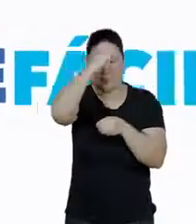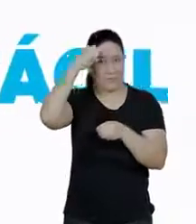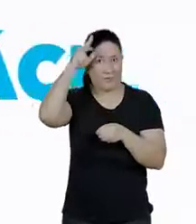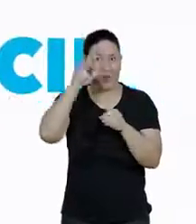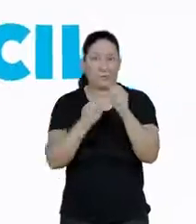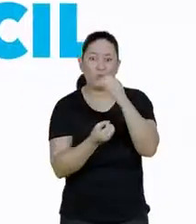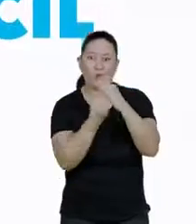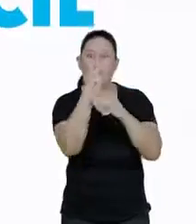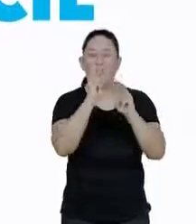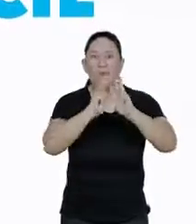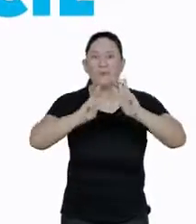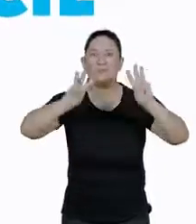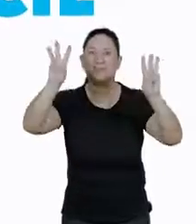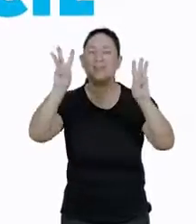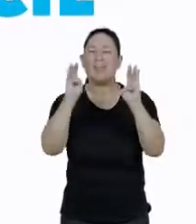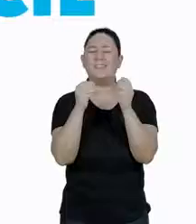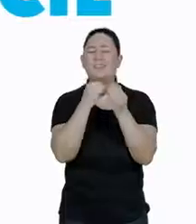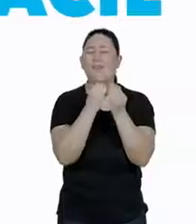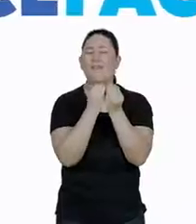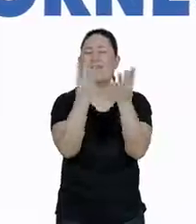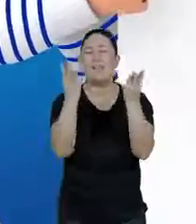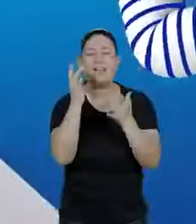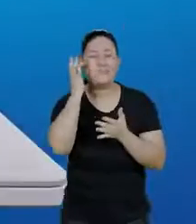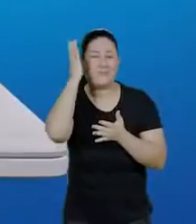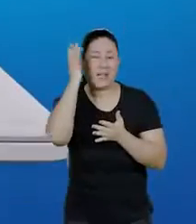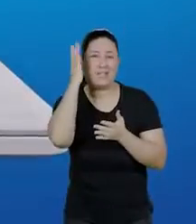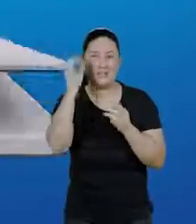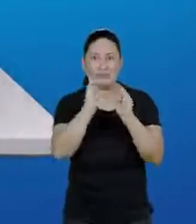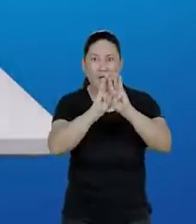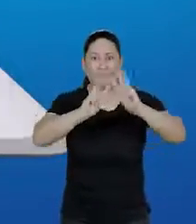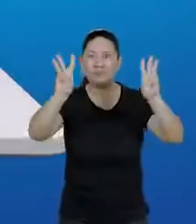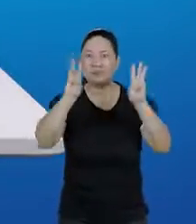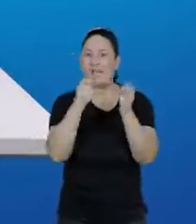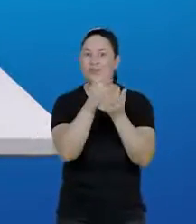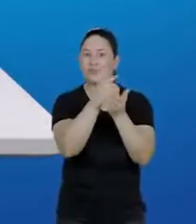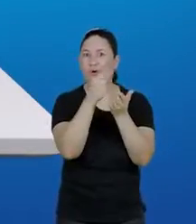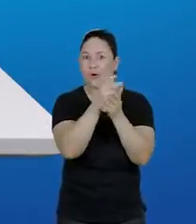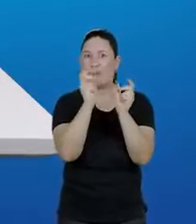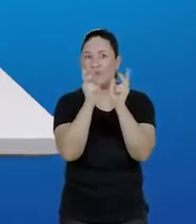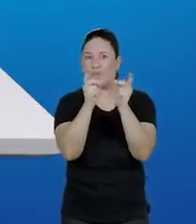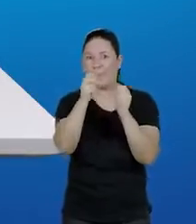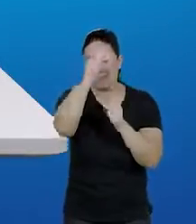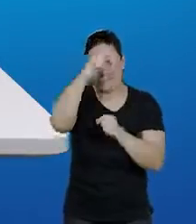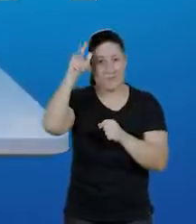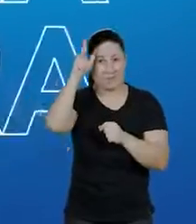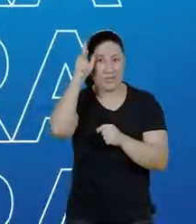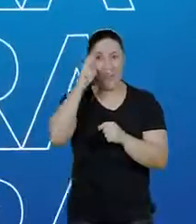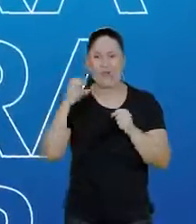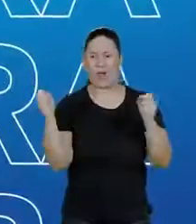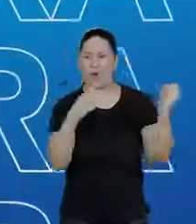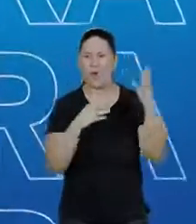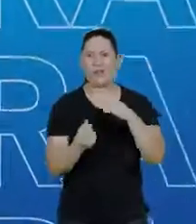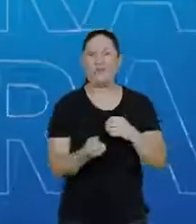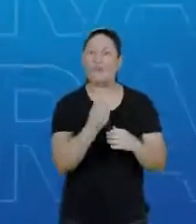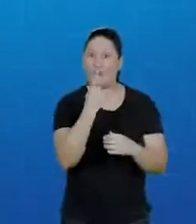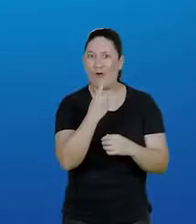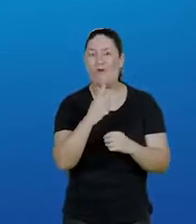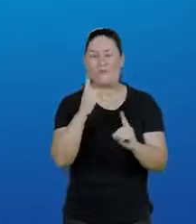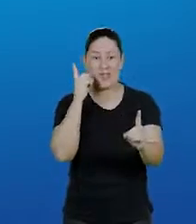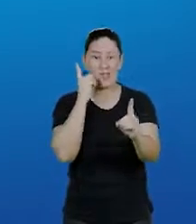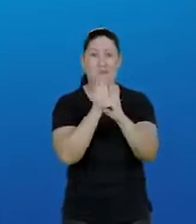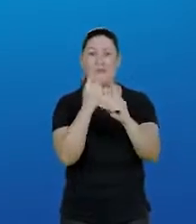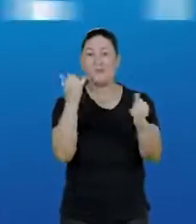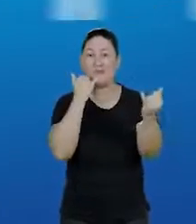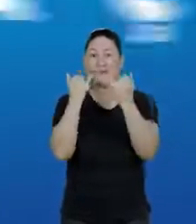a Prefeitura criou o site Fornece Fácil. O Portal de Compras da Prefeitura de Uberlândia é uma iniciativa inovadora, onde você encontra